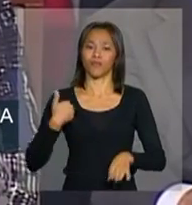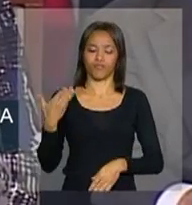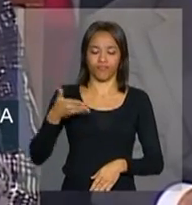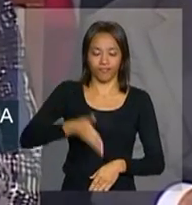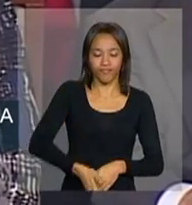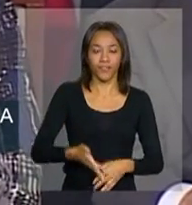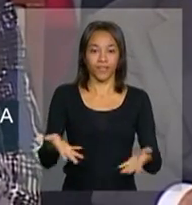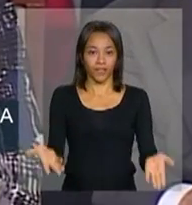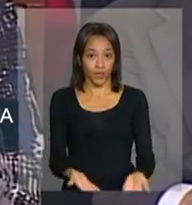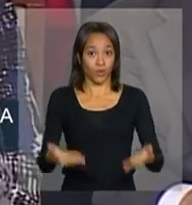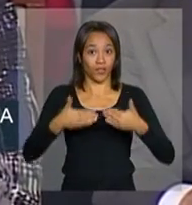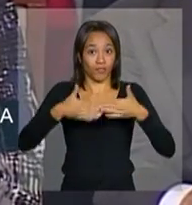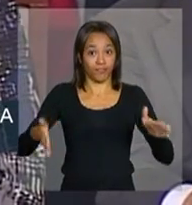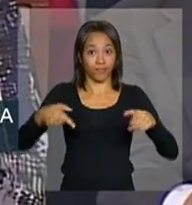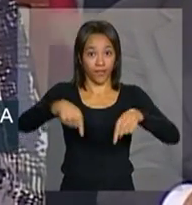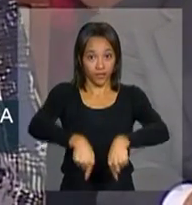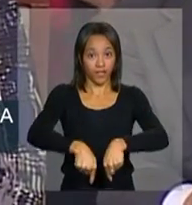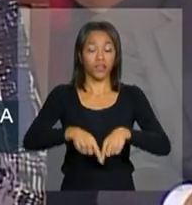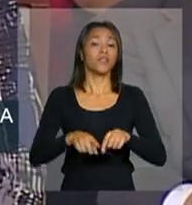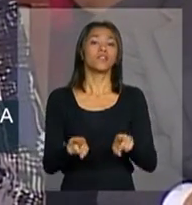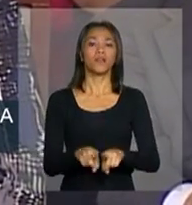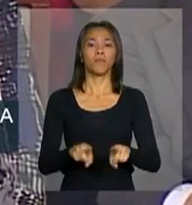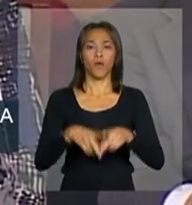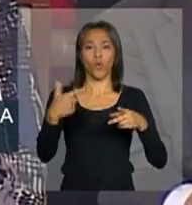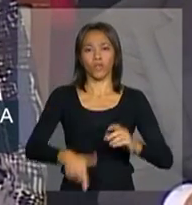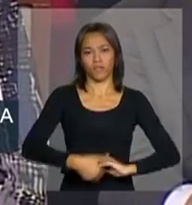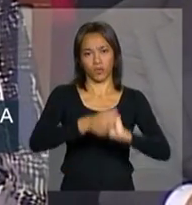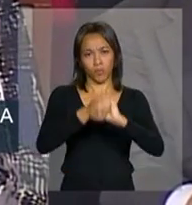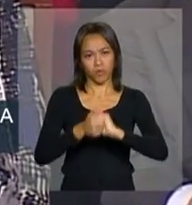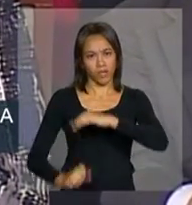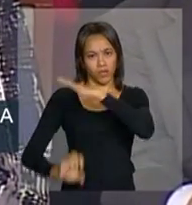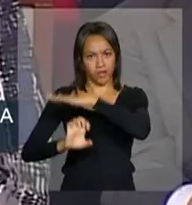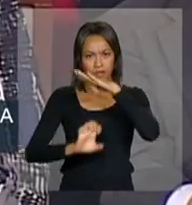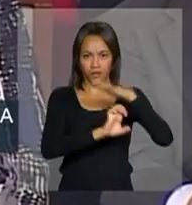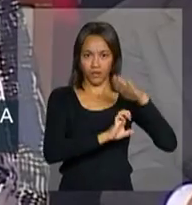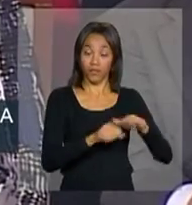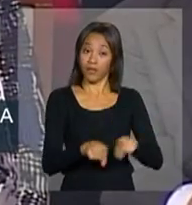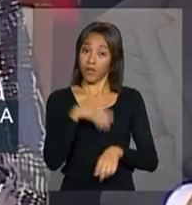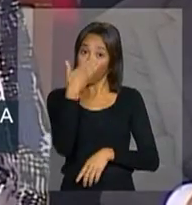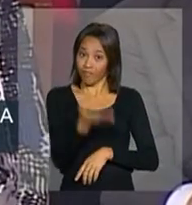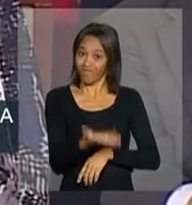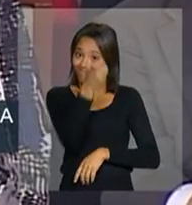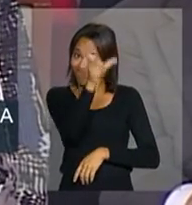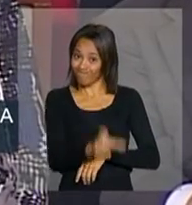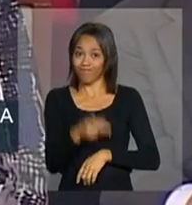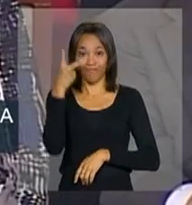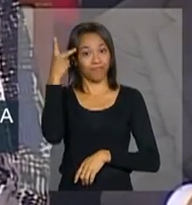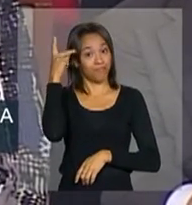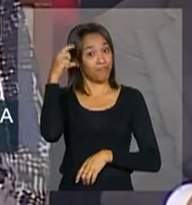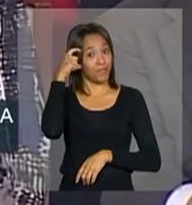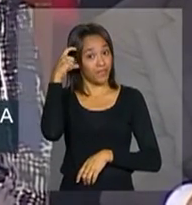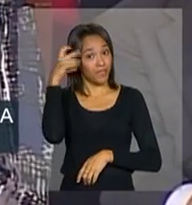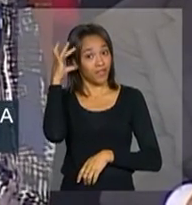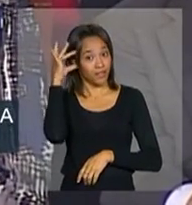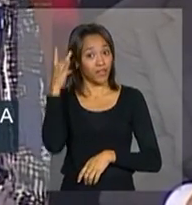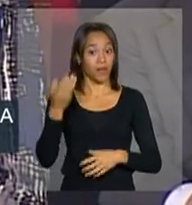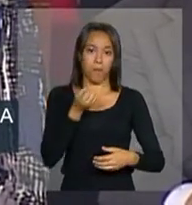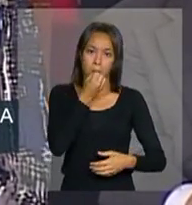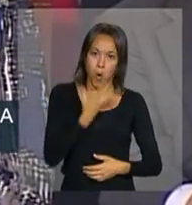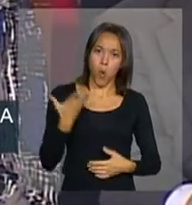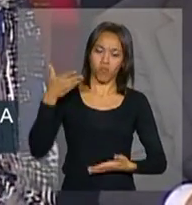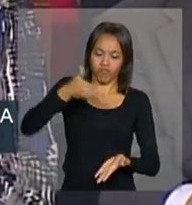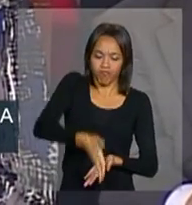desse evento, e mais uma vez, cumprimentos os empreendedores, e a senhora pela bela participação que teve aqui,